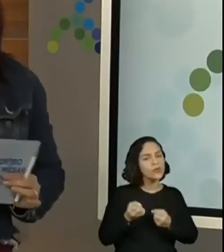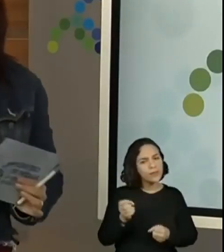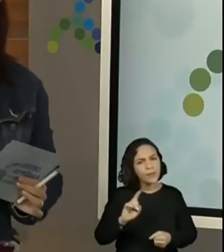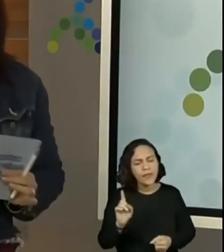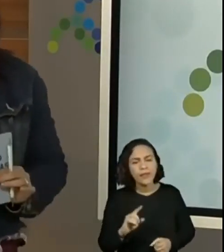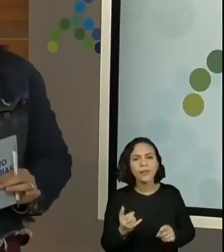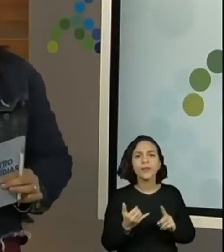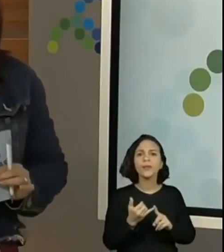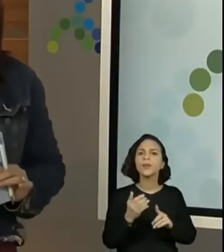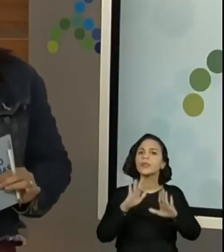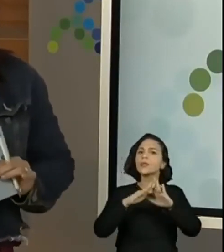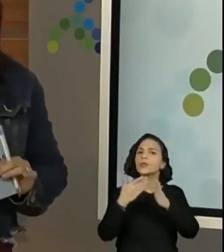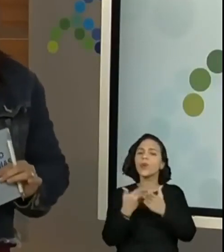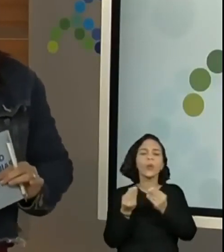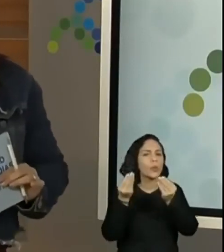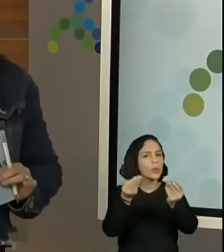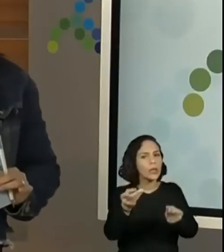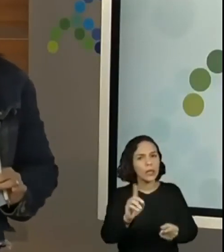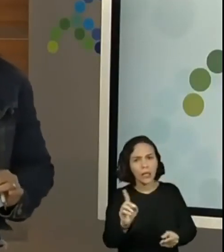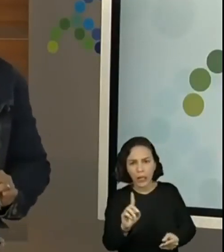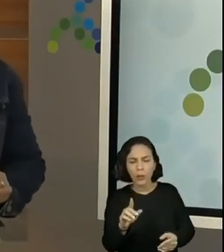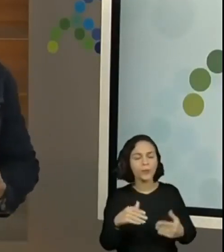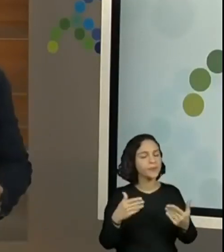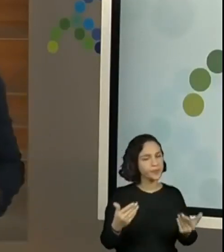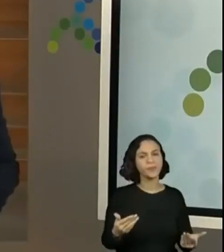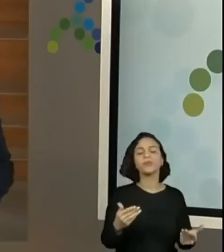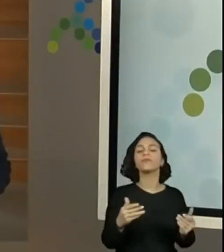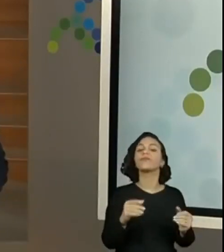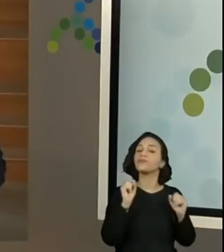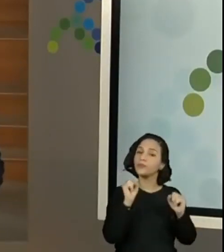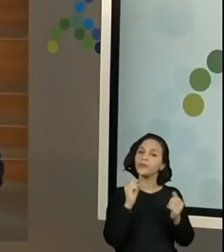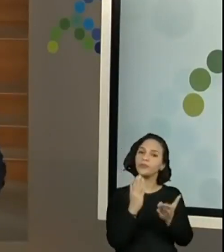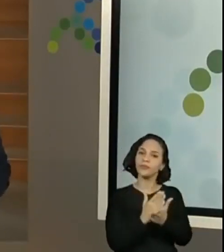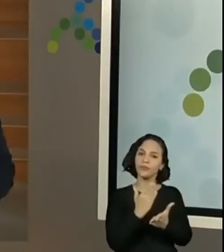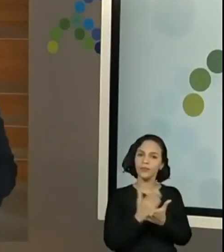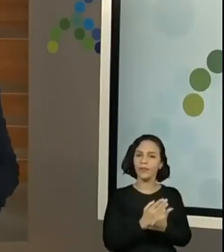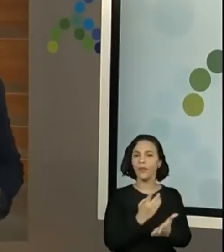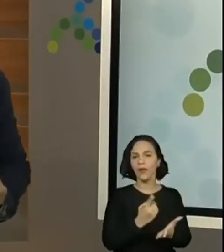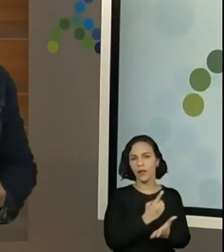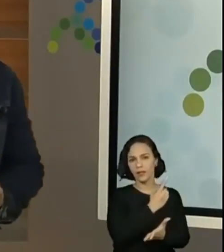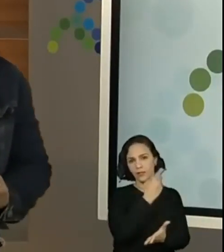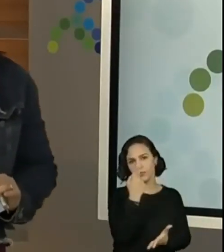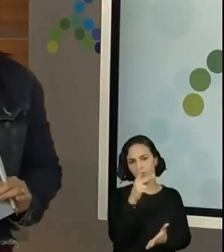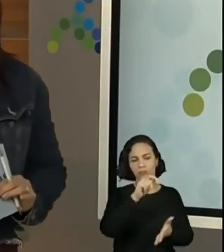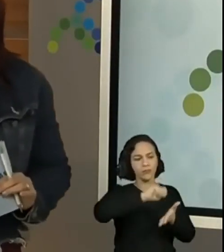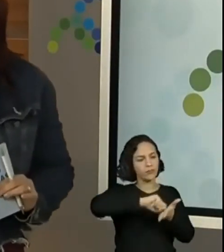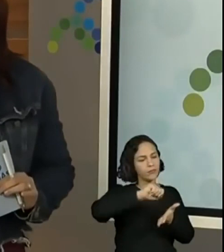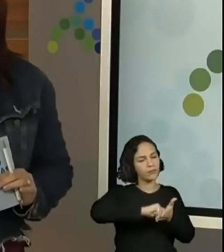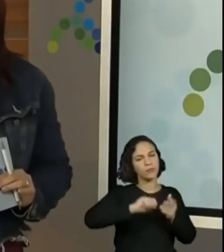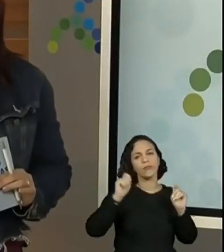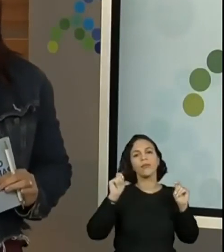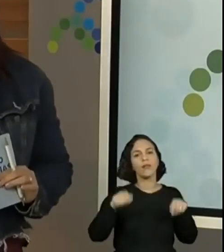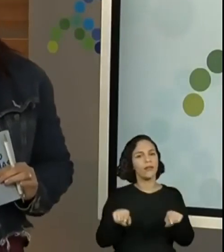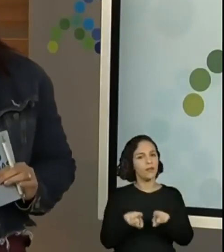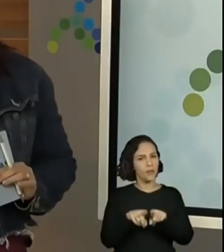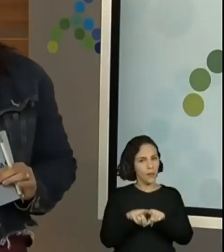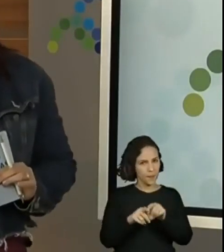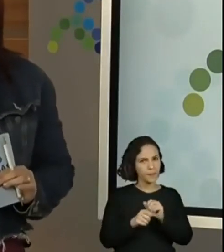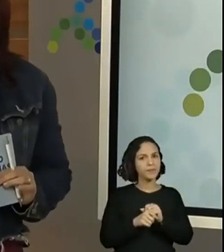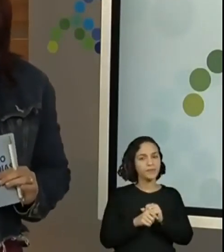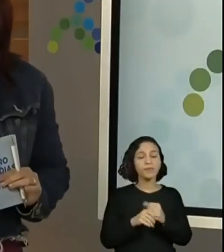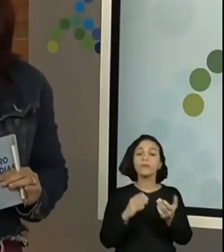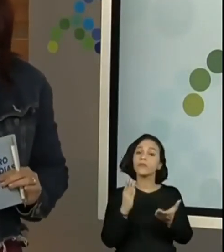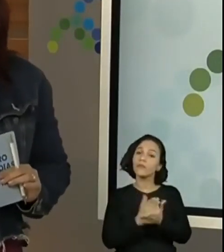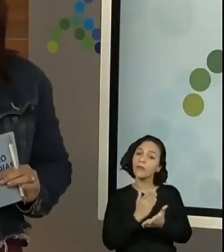escola ou algum motivo aí, pode usar o caderno para fazer atividade que dá tranquilo, tá bom? Então,